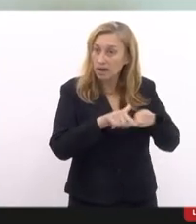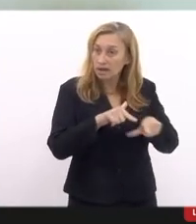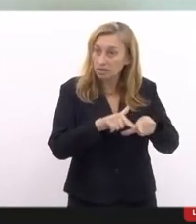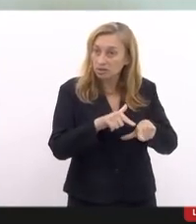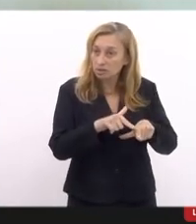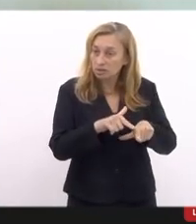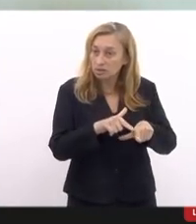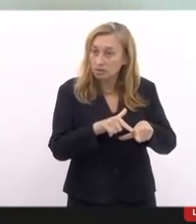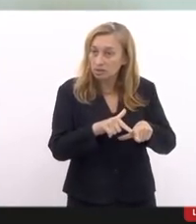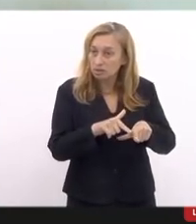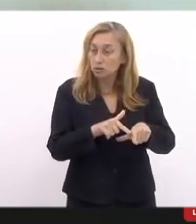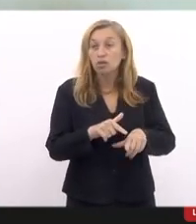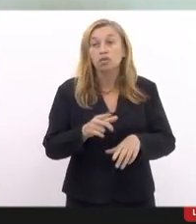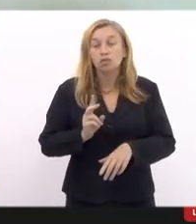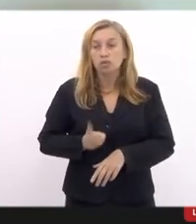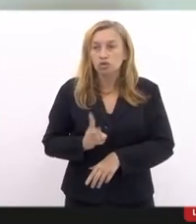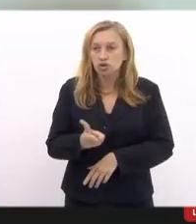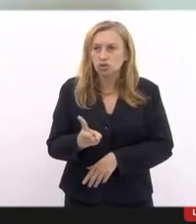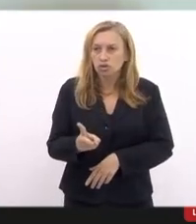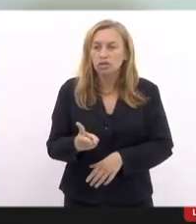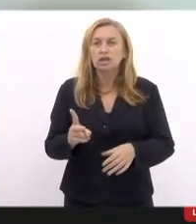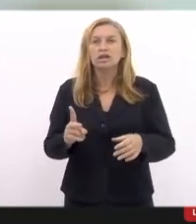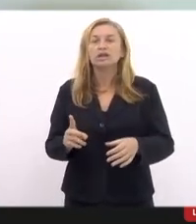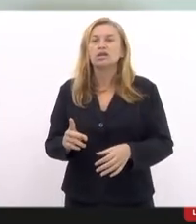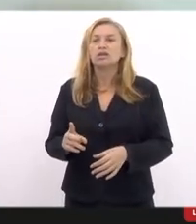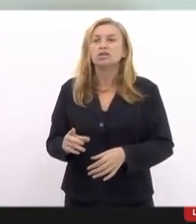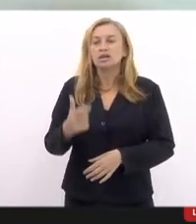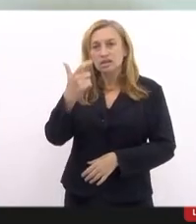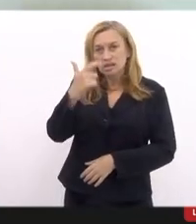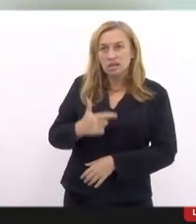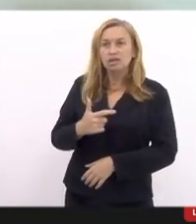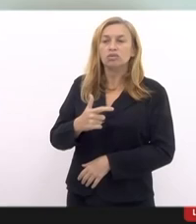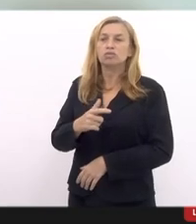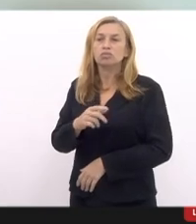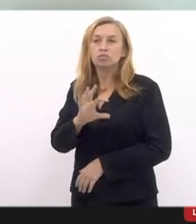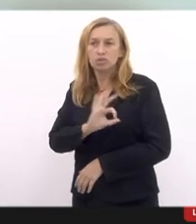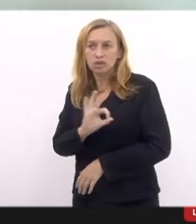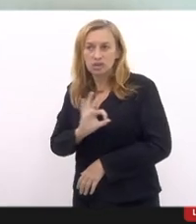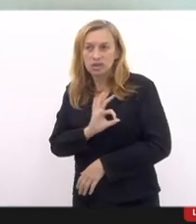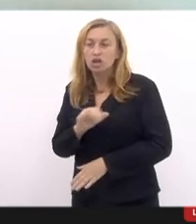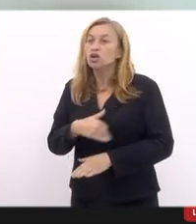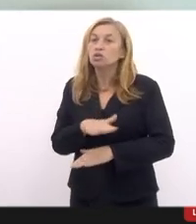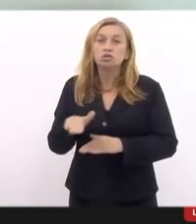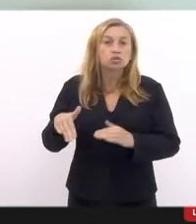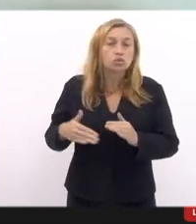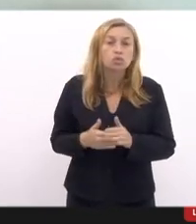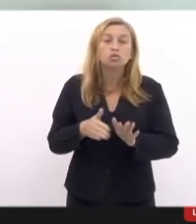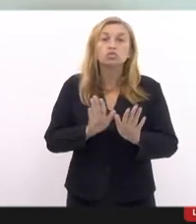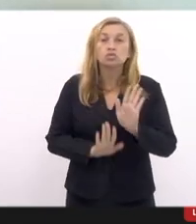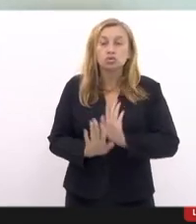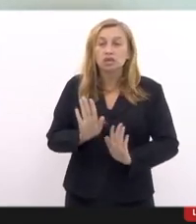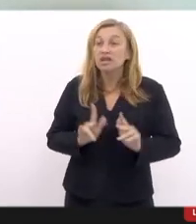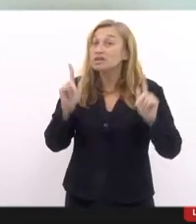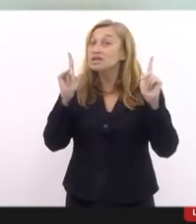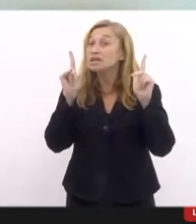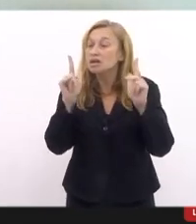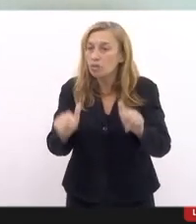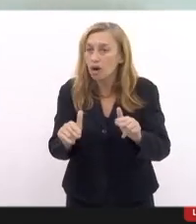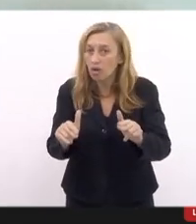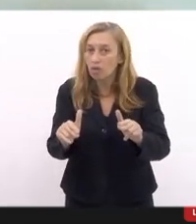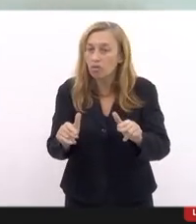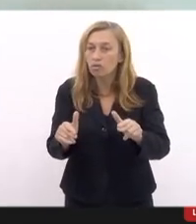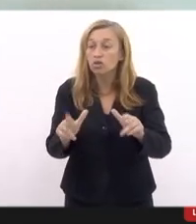continua tendo, sendo sendo policial, e continua tendo todos os mesmos cuidados e